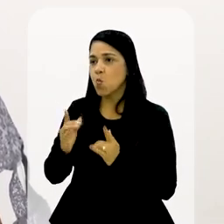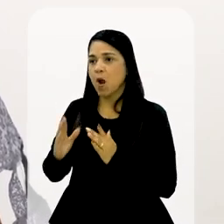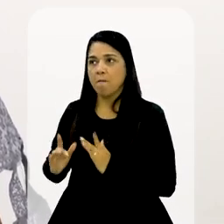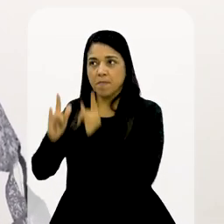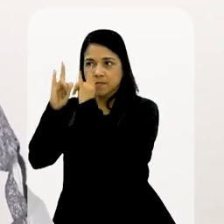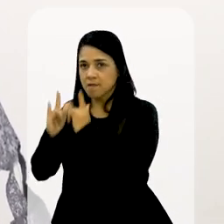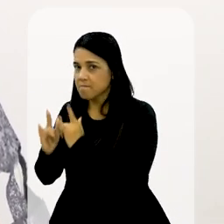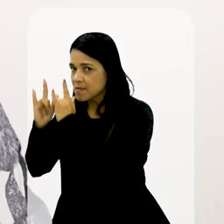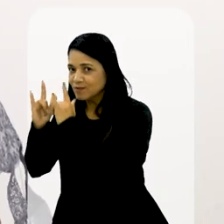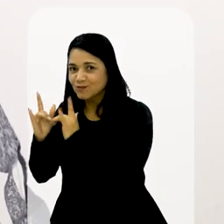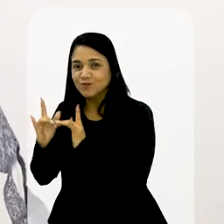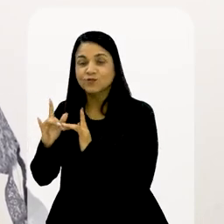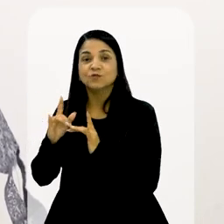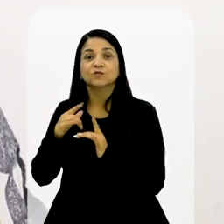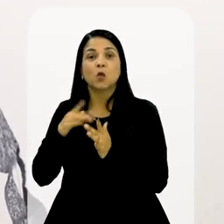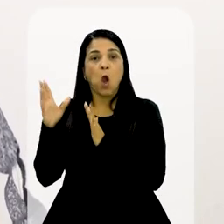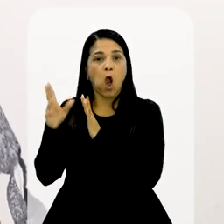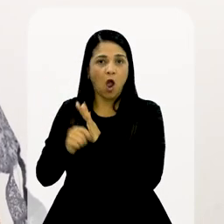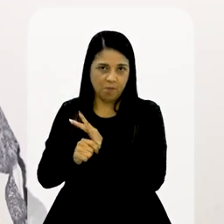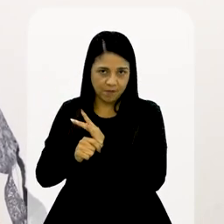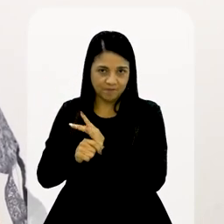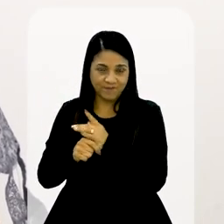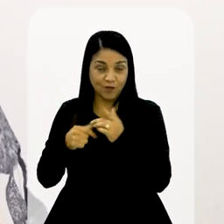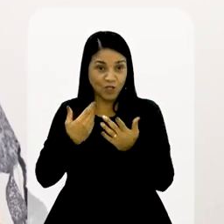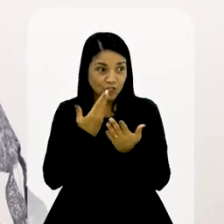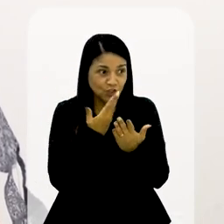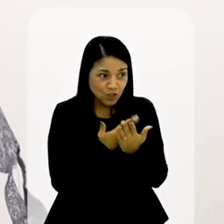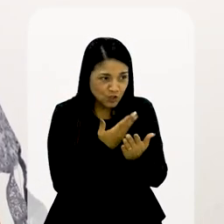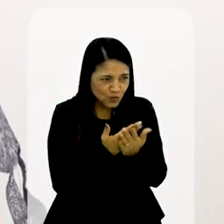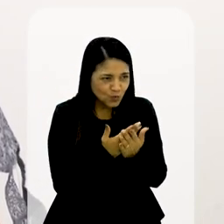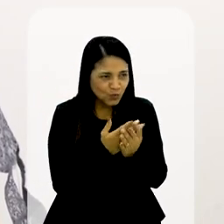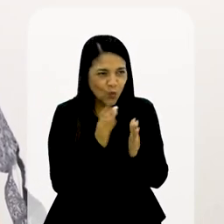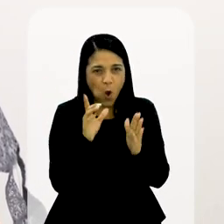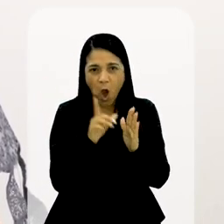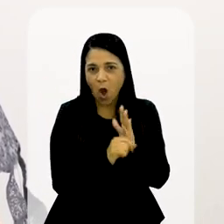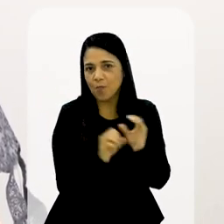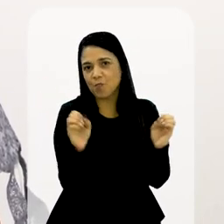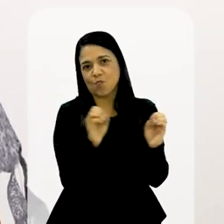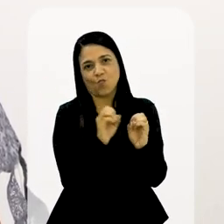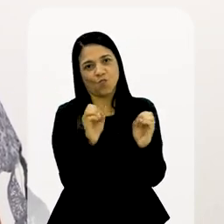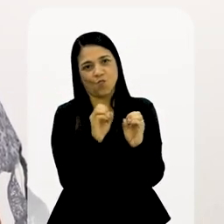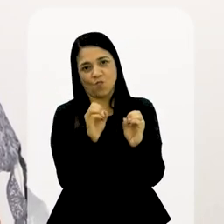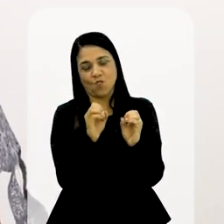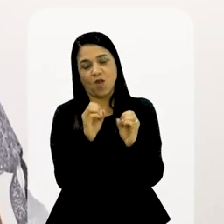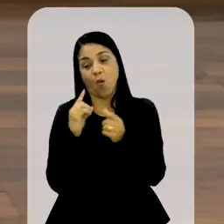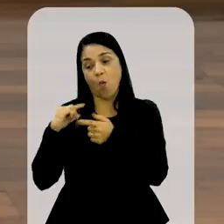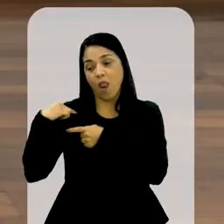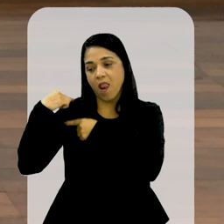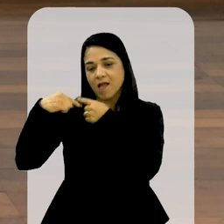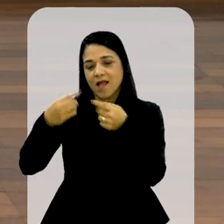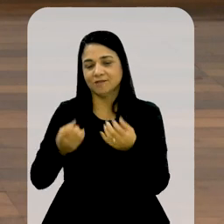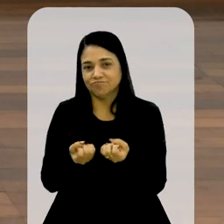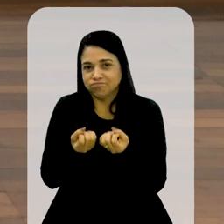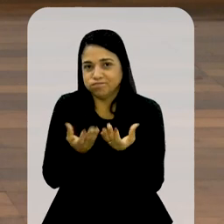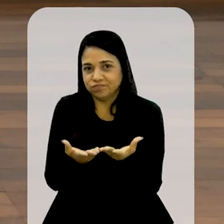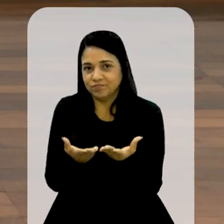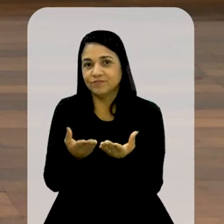e uma pessoa pode vir roubar os 10 mil apartamentos. O estudo ninguém rouba. É um legado.